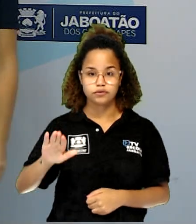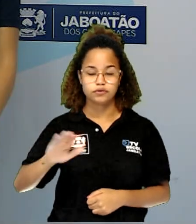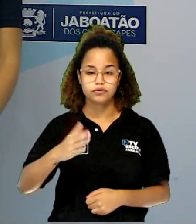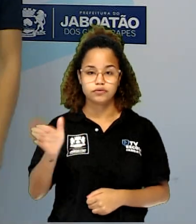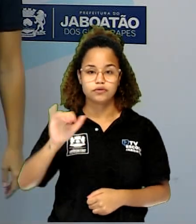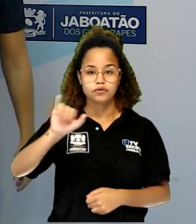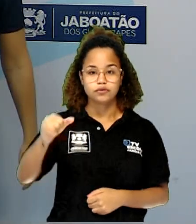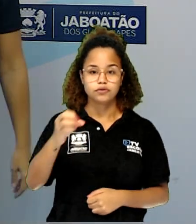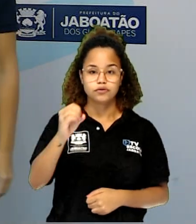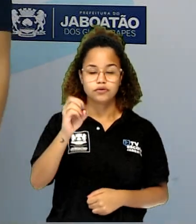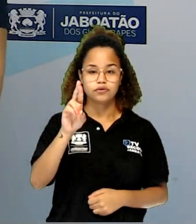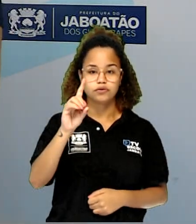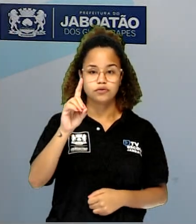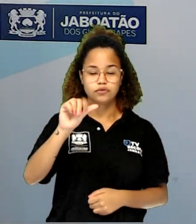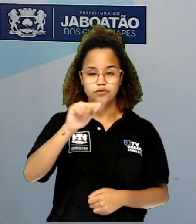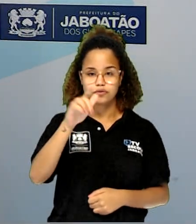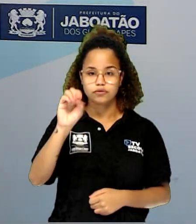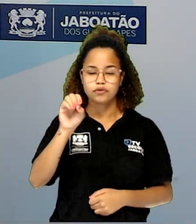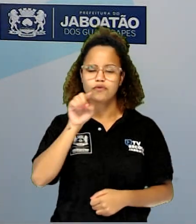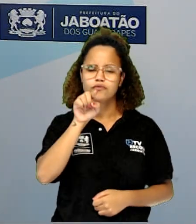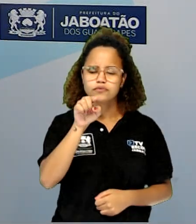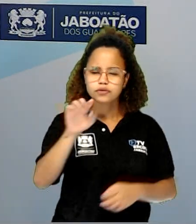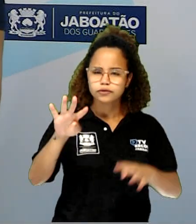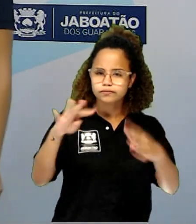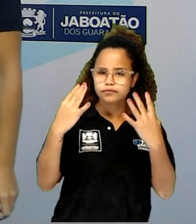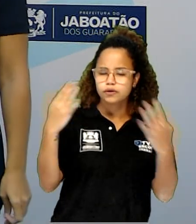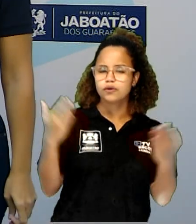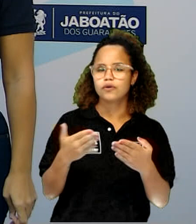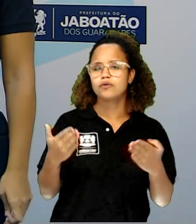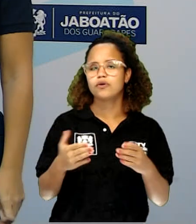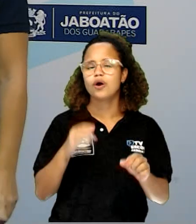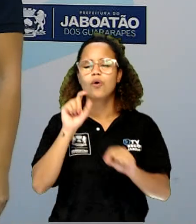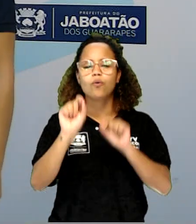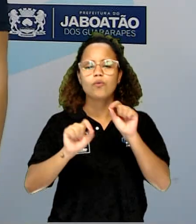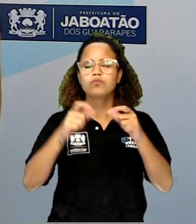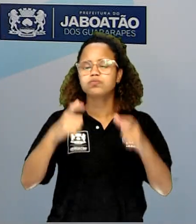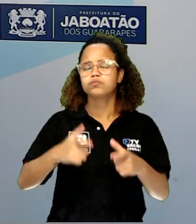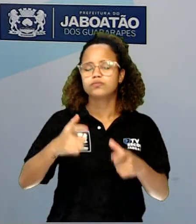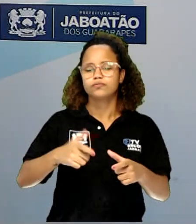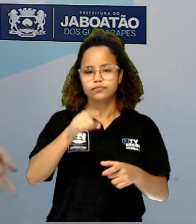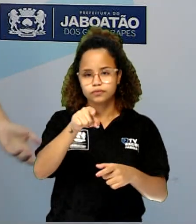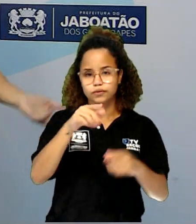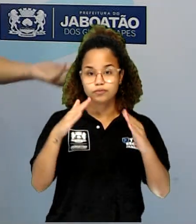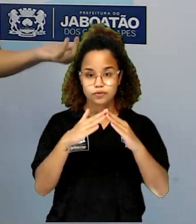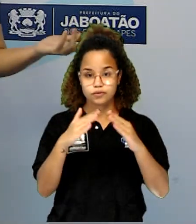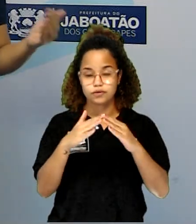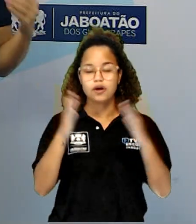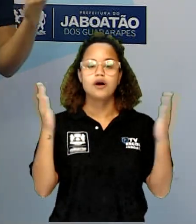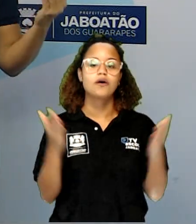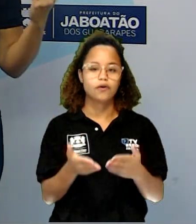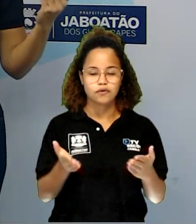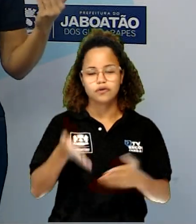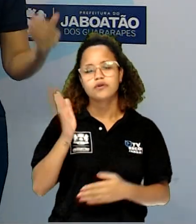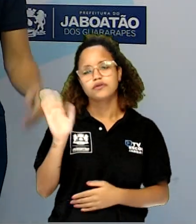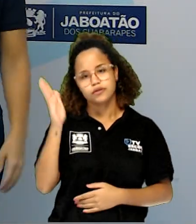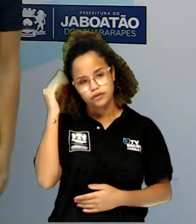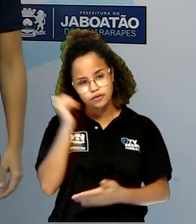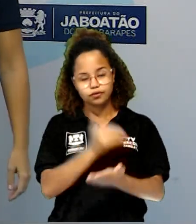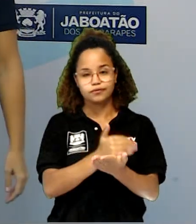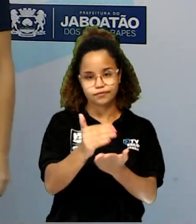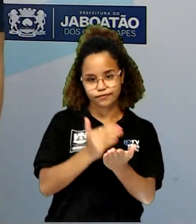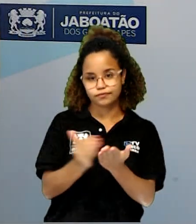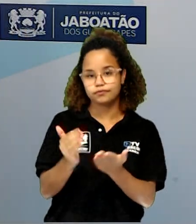assistindo agora, você mora em qual distrito desses aqui? Agora vocês já sabem quais são as divisões